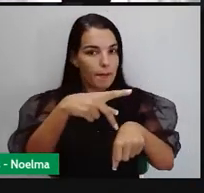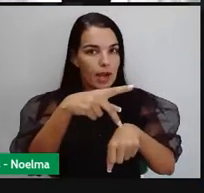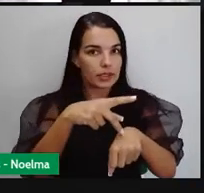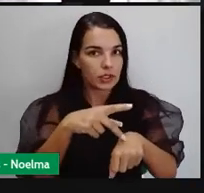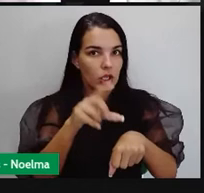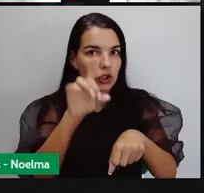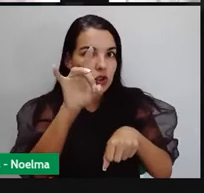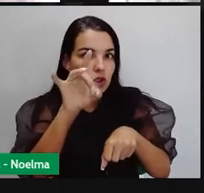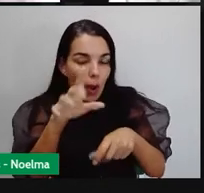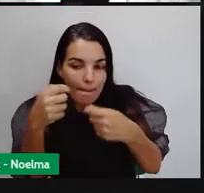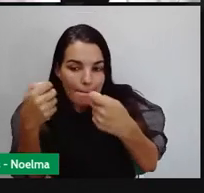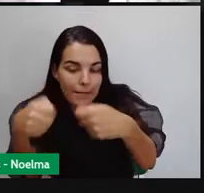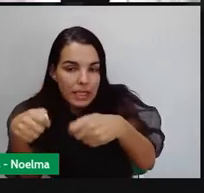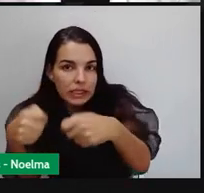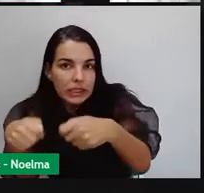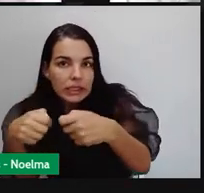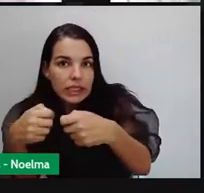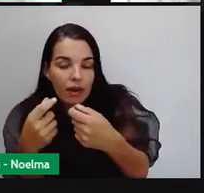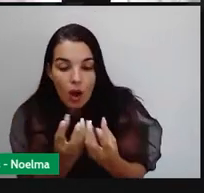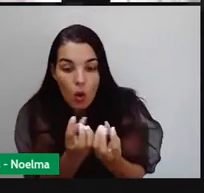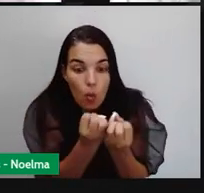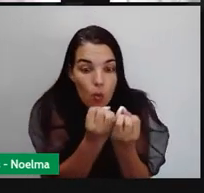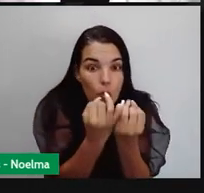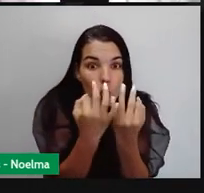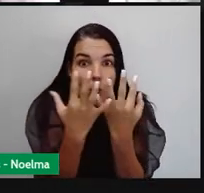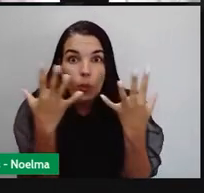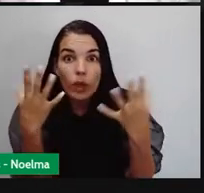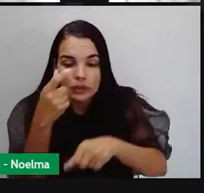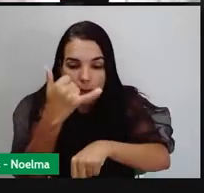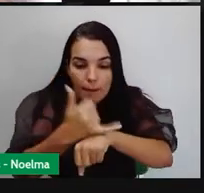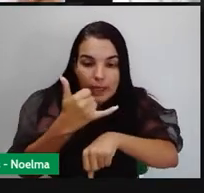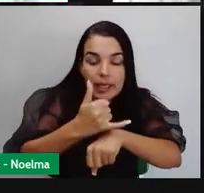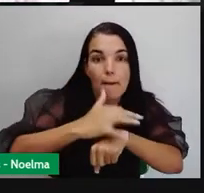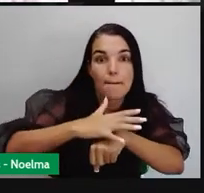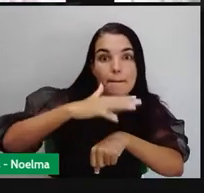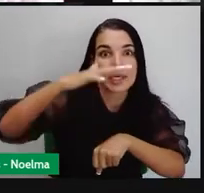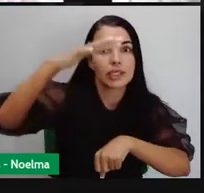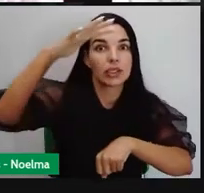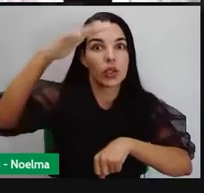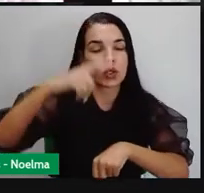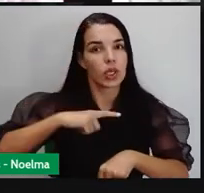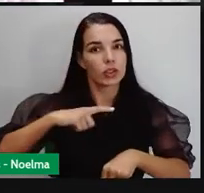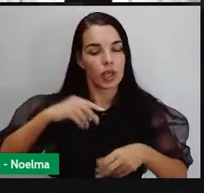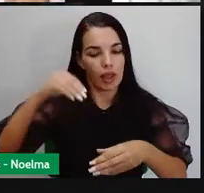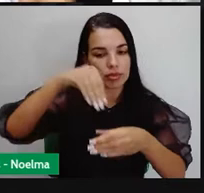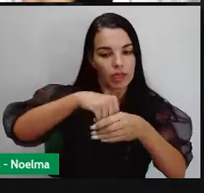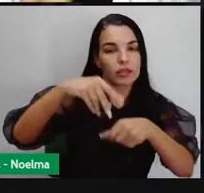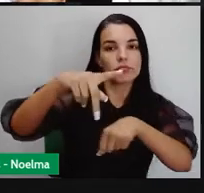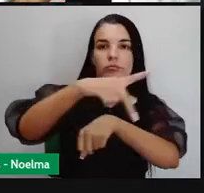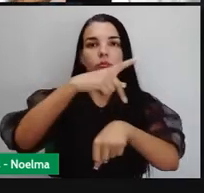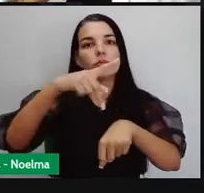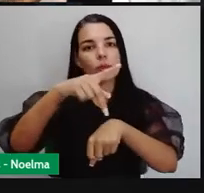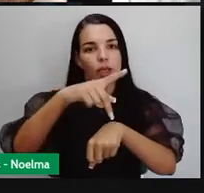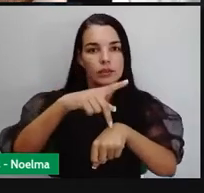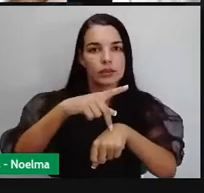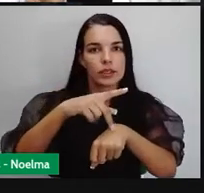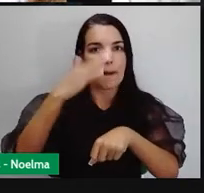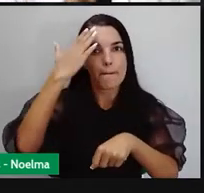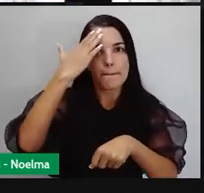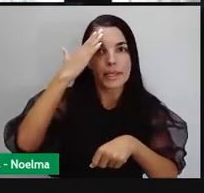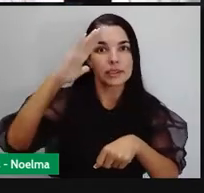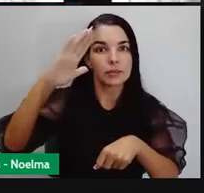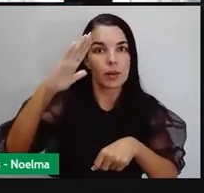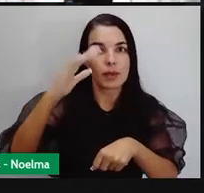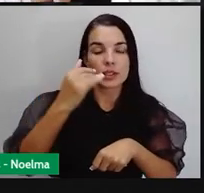dependia da quantidade de metais preciosos que havia nessa nação. Principalmente